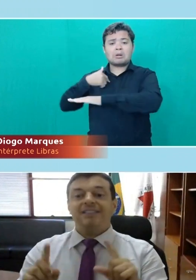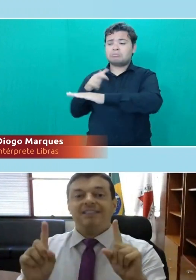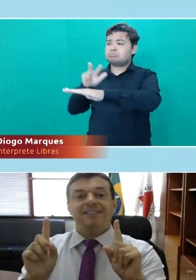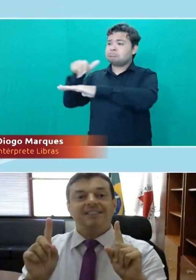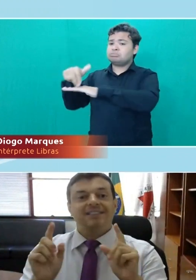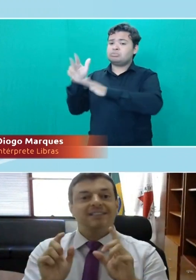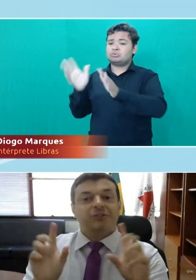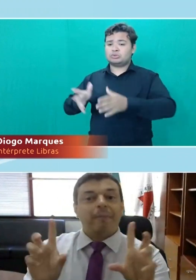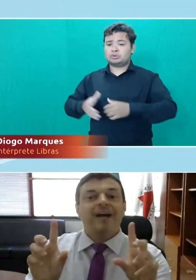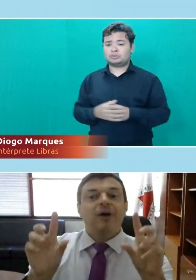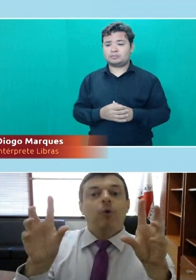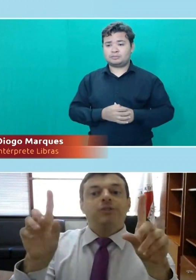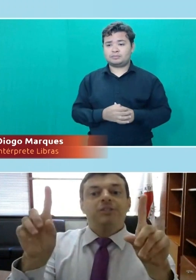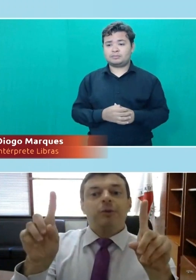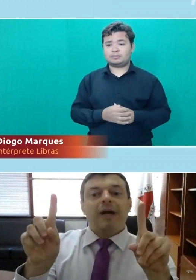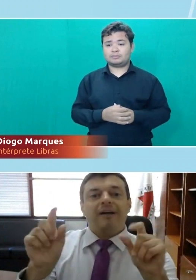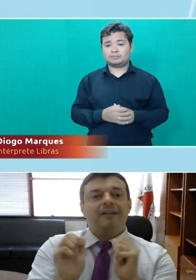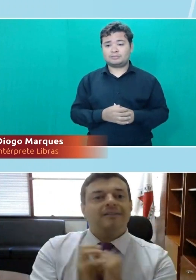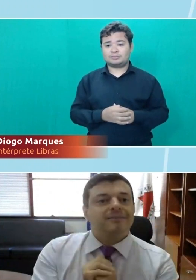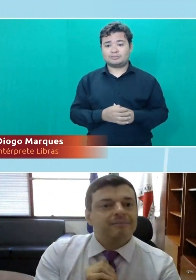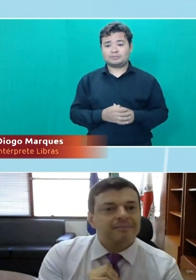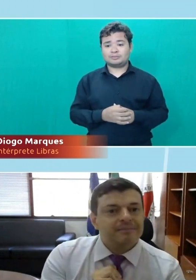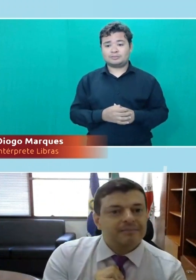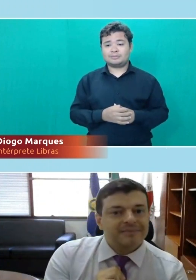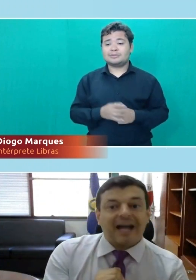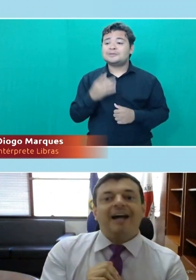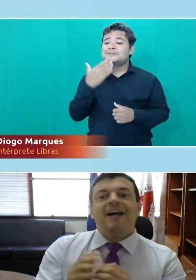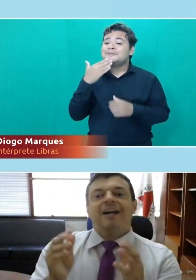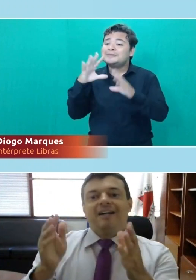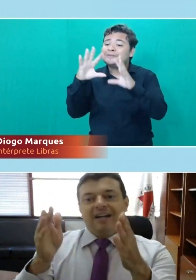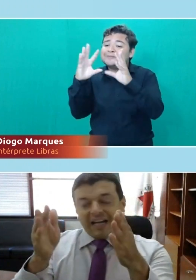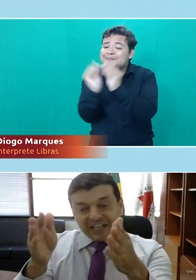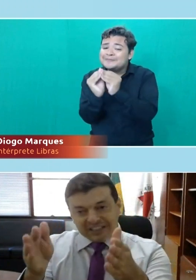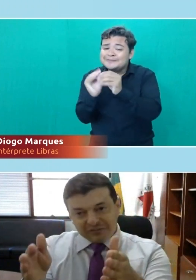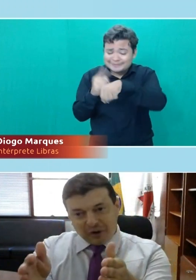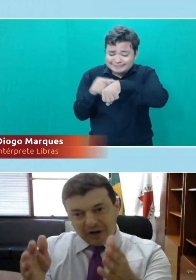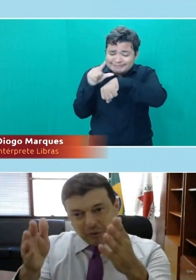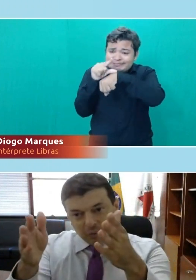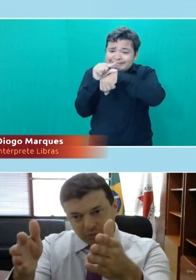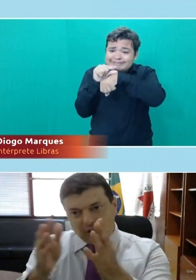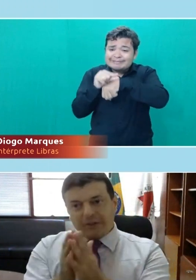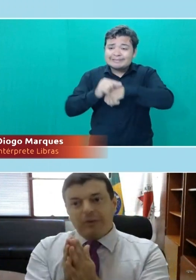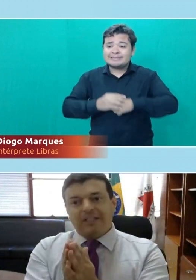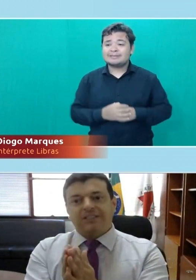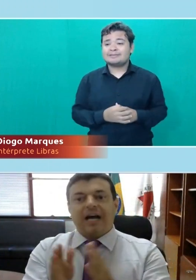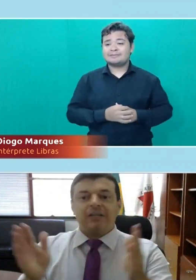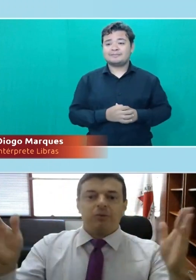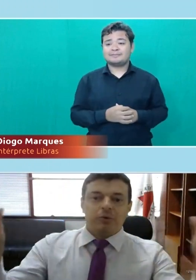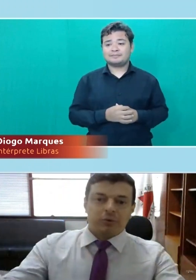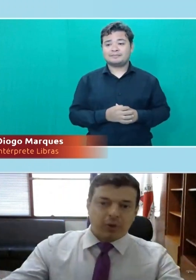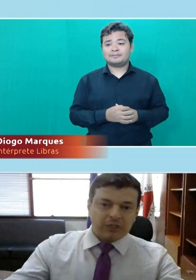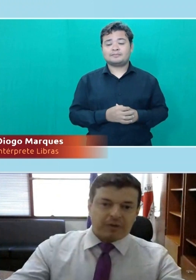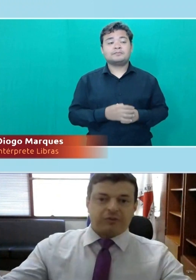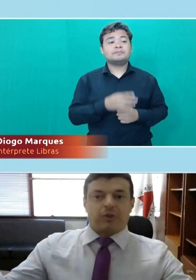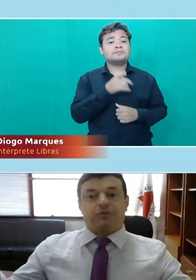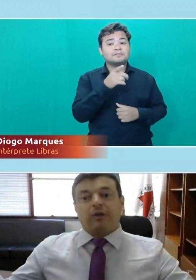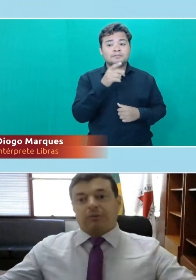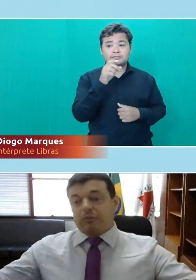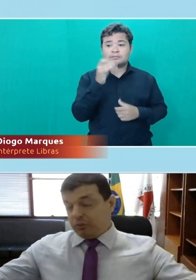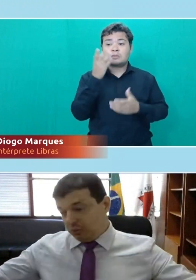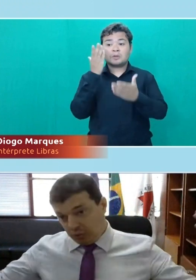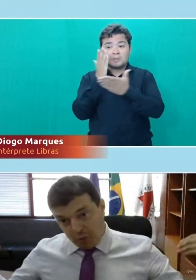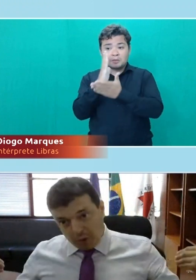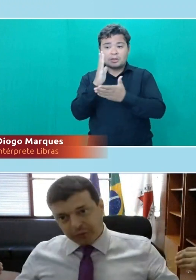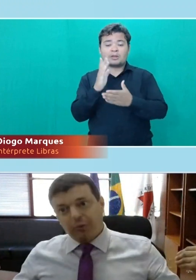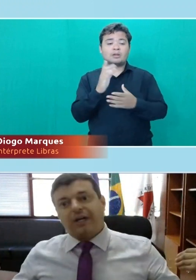Professor, vou testar, acredito, para o senhor concluir, infelizmente, o tempo está acabando. Vota um candidato, outros dois professores